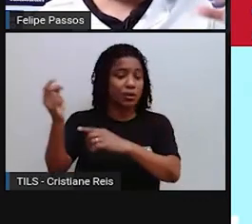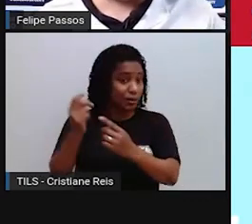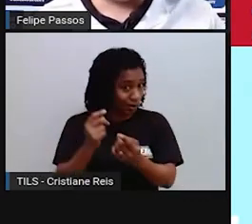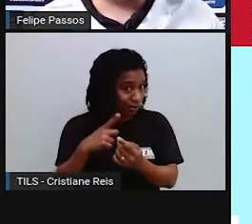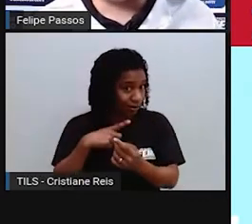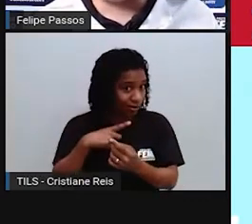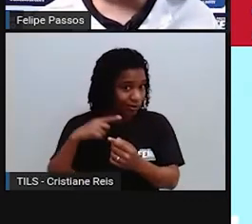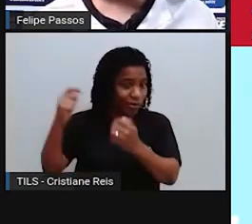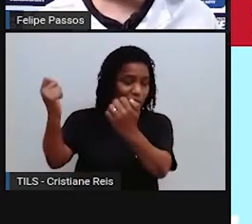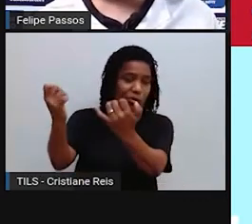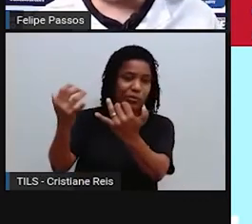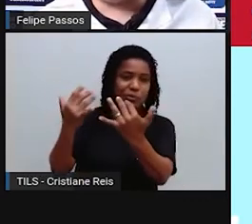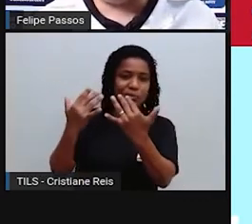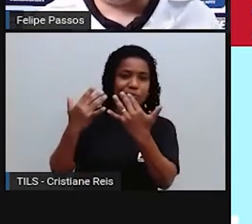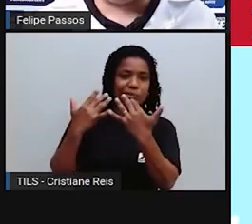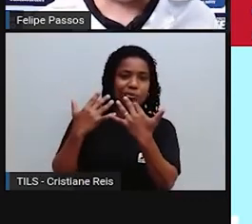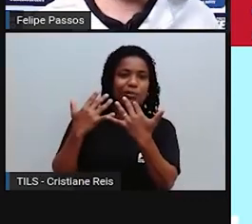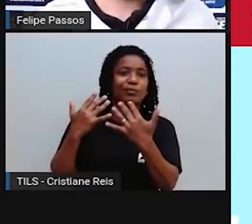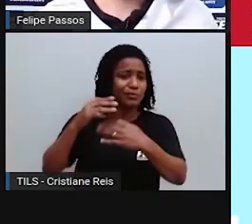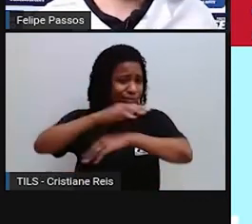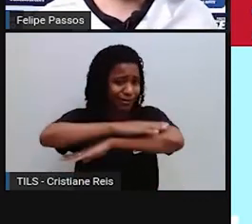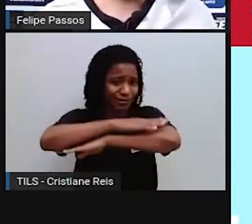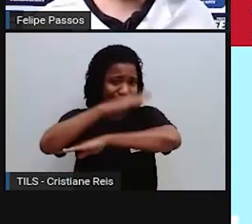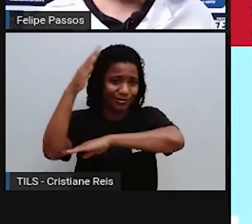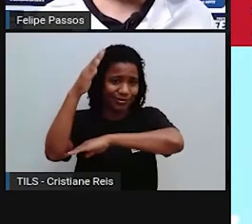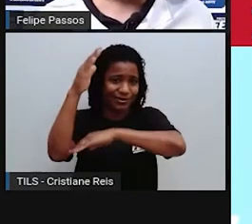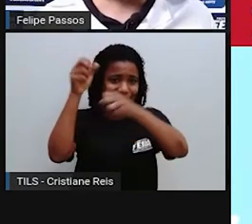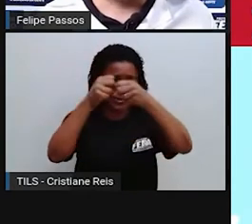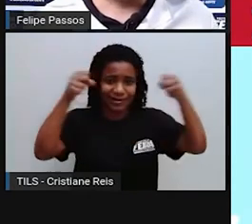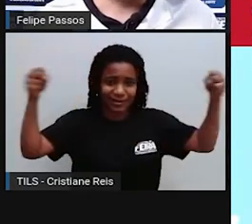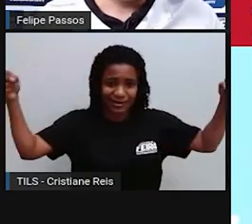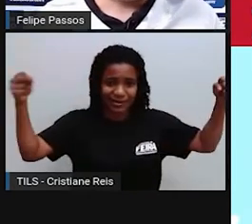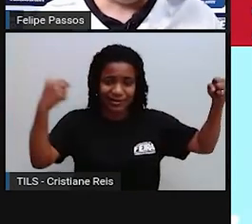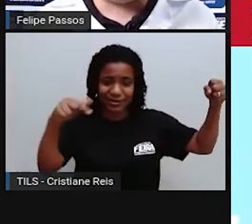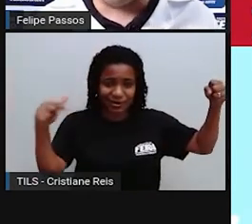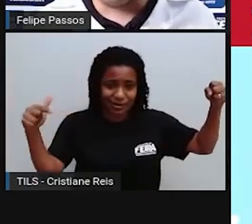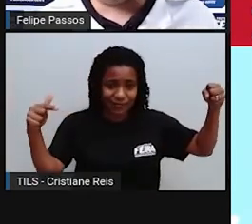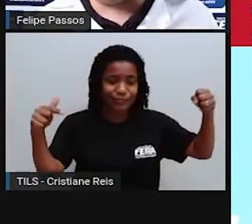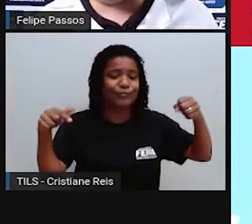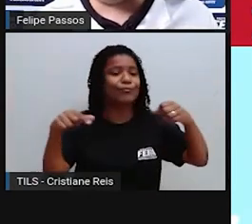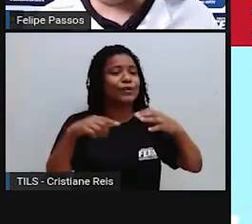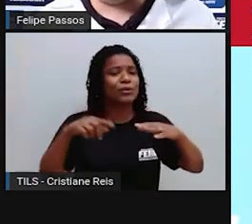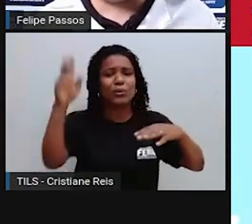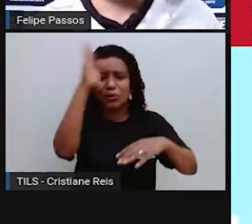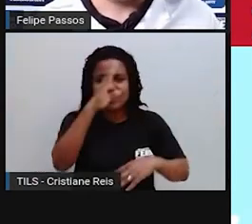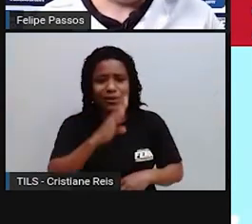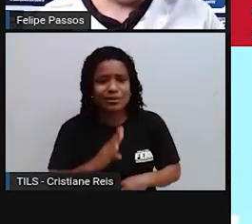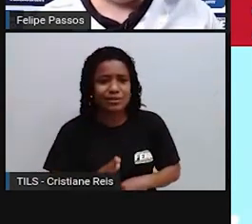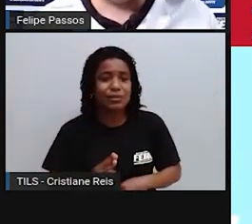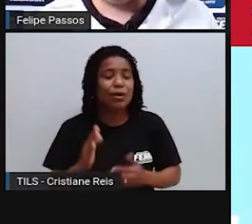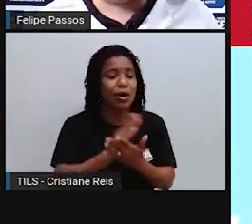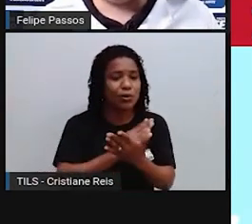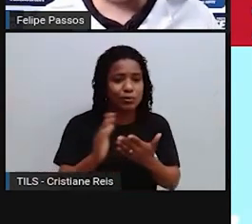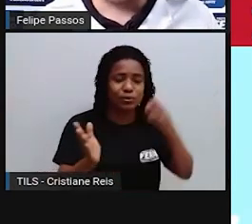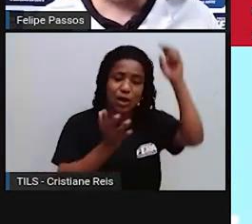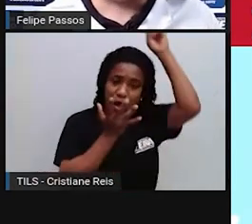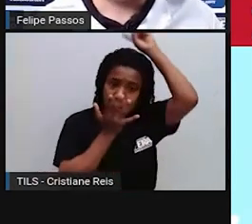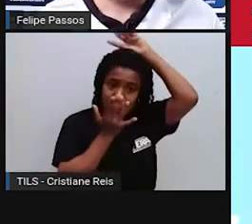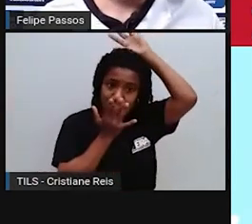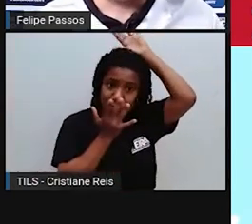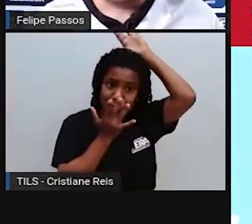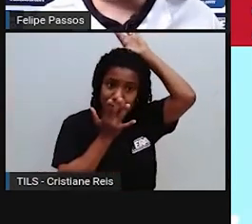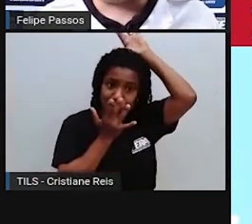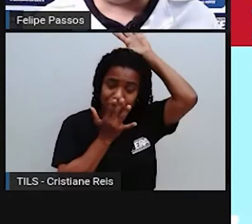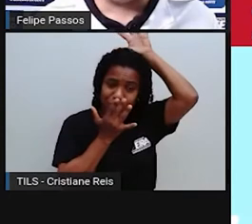tem tribos indígenas que não têm uma estrutura de escola bacana, tem escola de periferia, e aí eu estou falando do Brasil todo,